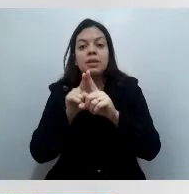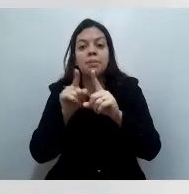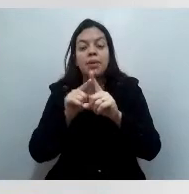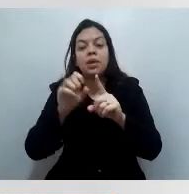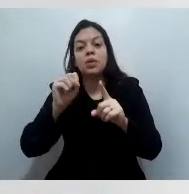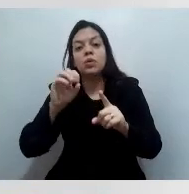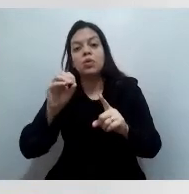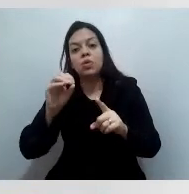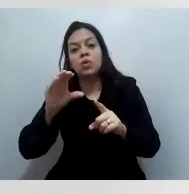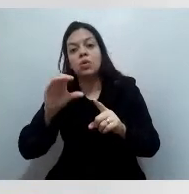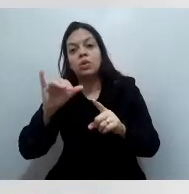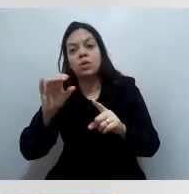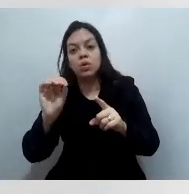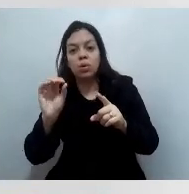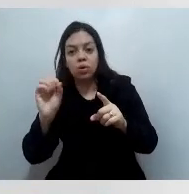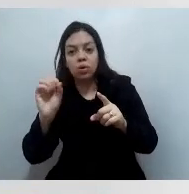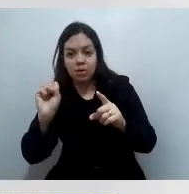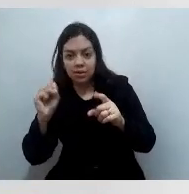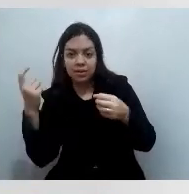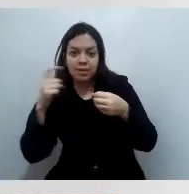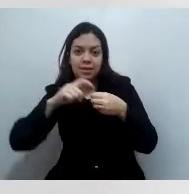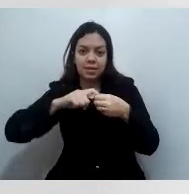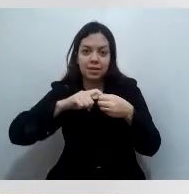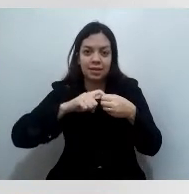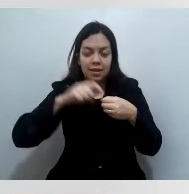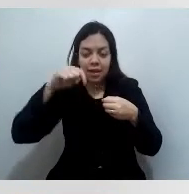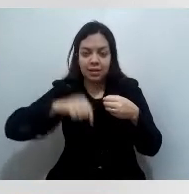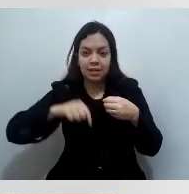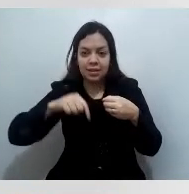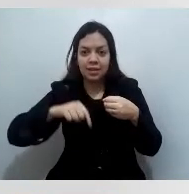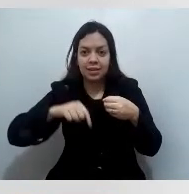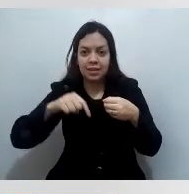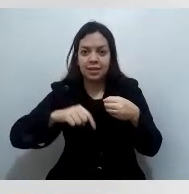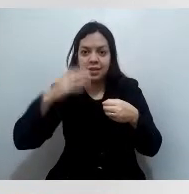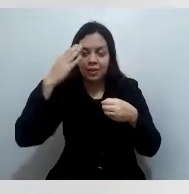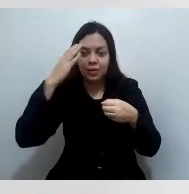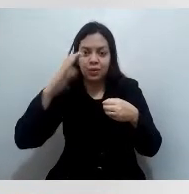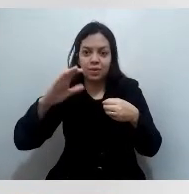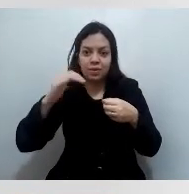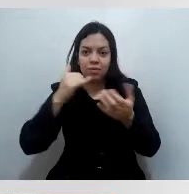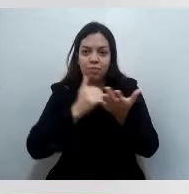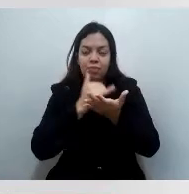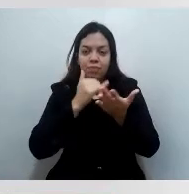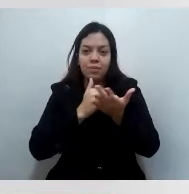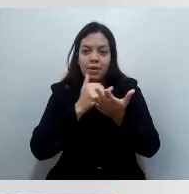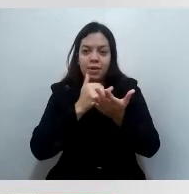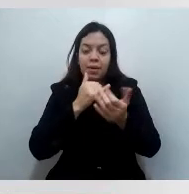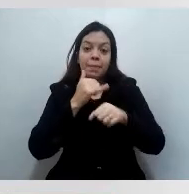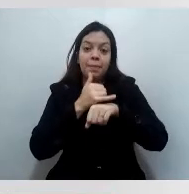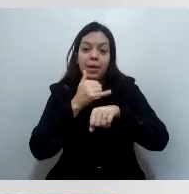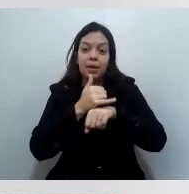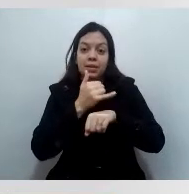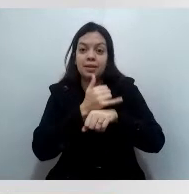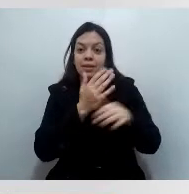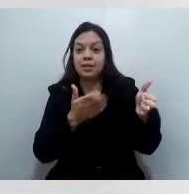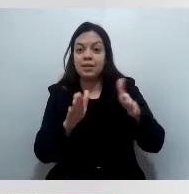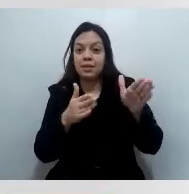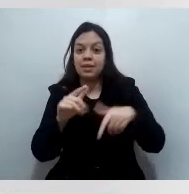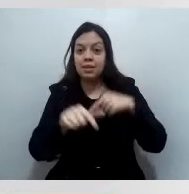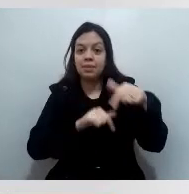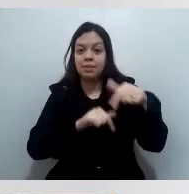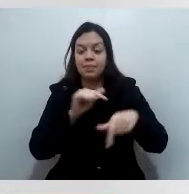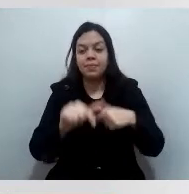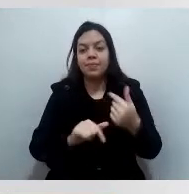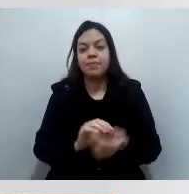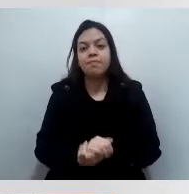metalúrgicos da Grande Curitiba. Bacana. Então, a gente quer conversar com vocês, porque, assim, em relação